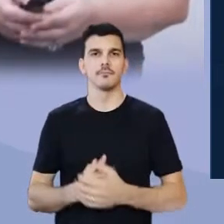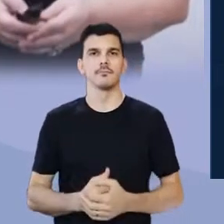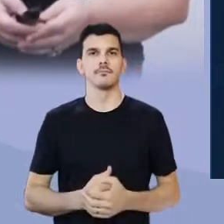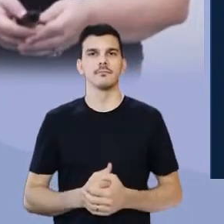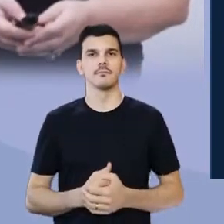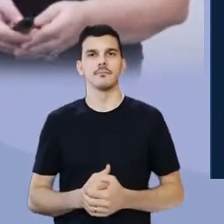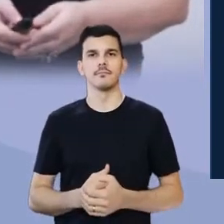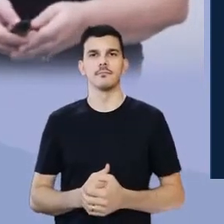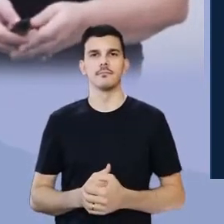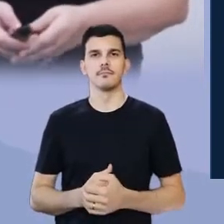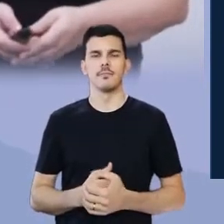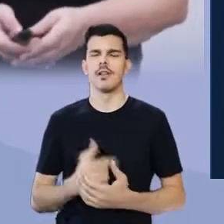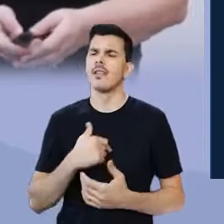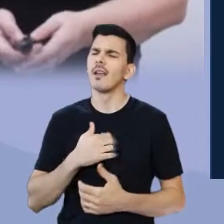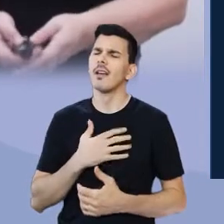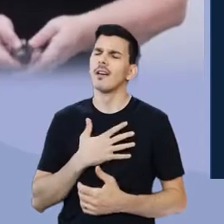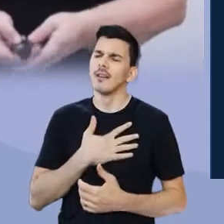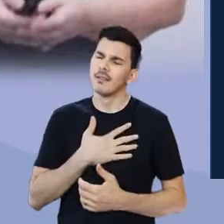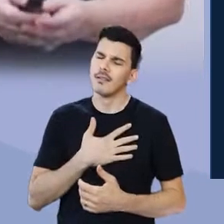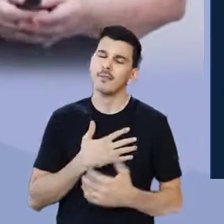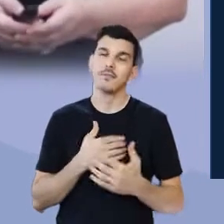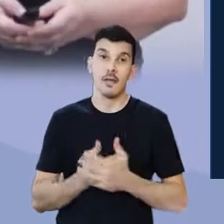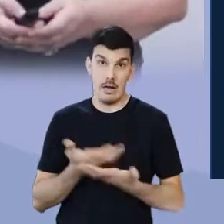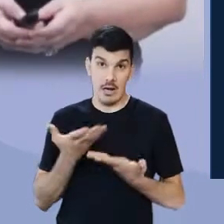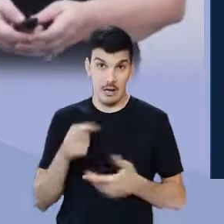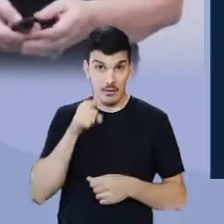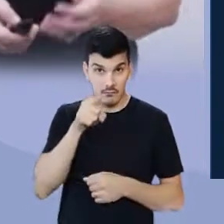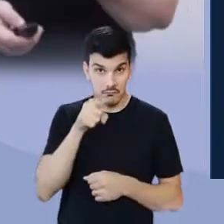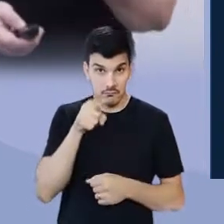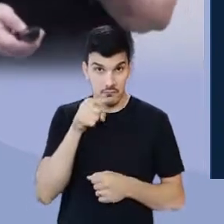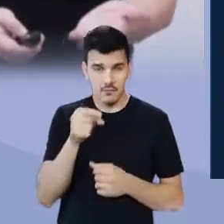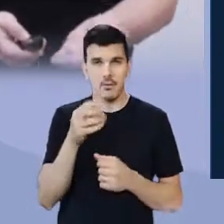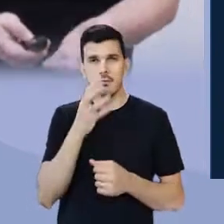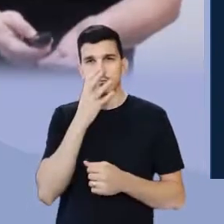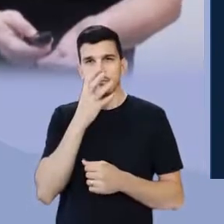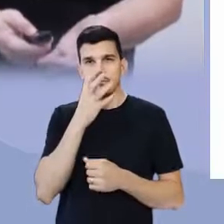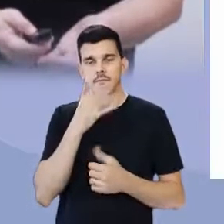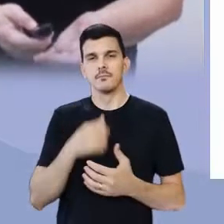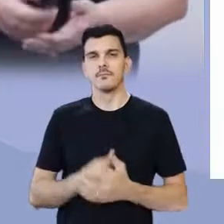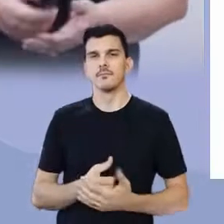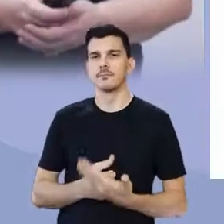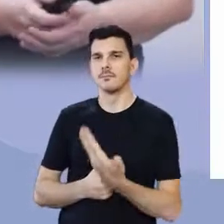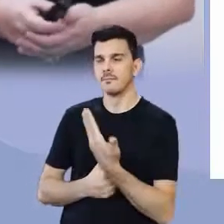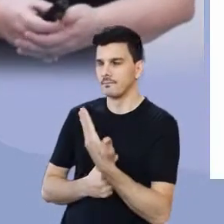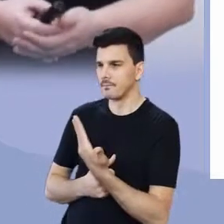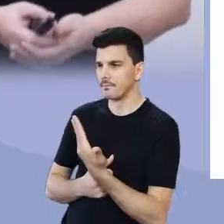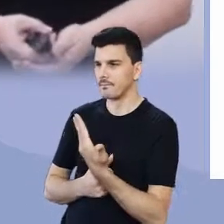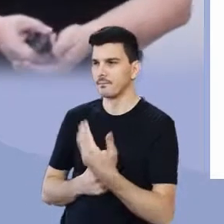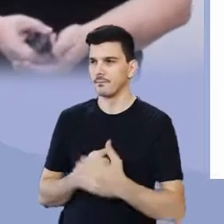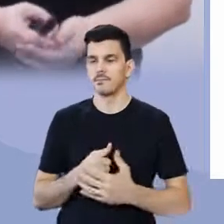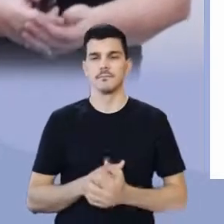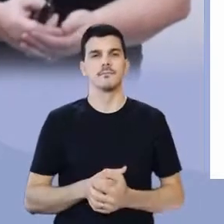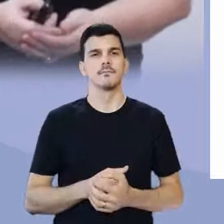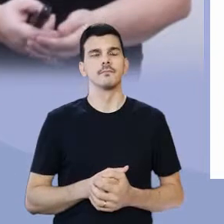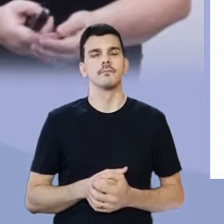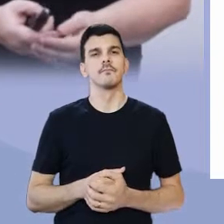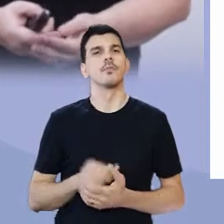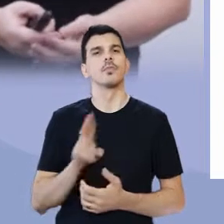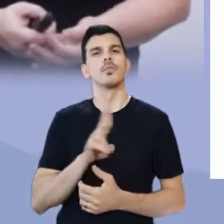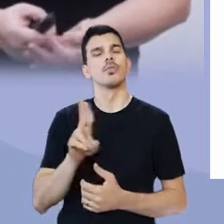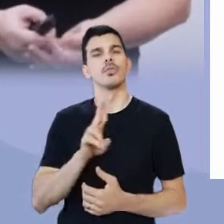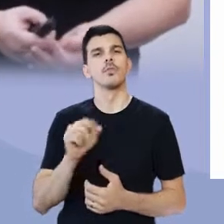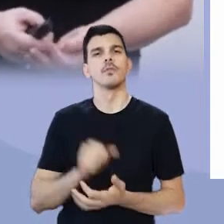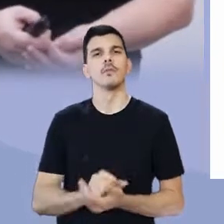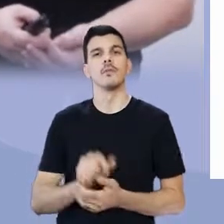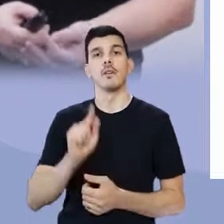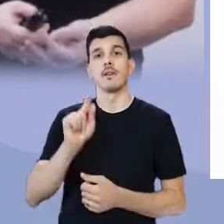Eu o tenho em grande consideração e estima, e gostaria que você apreciasse esse conto dele chamado